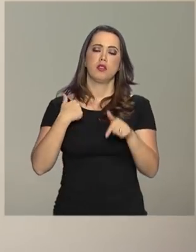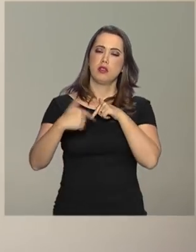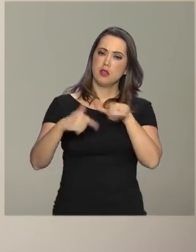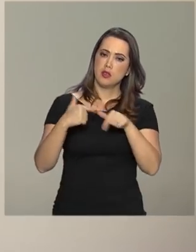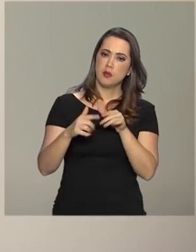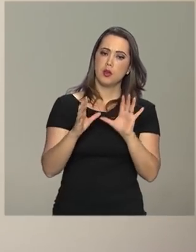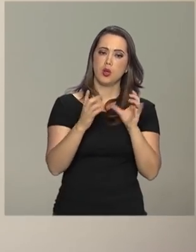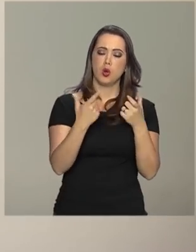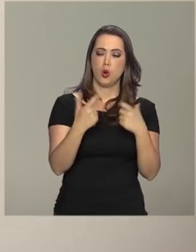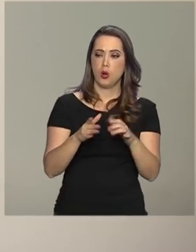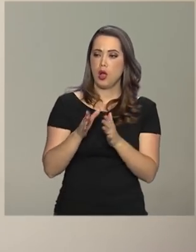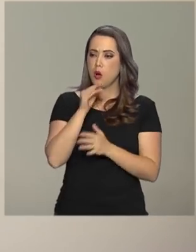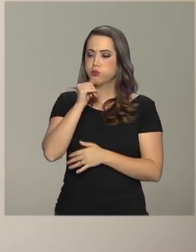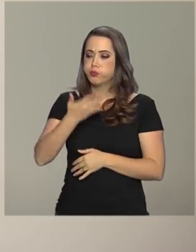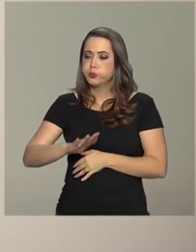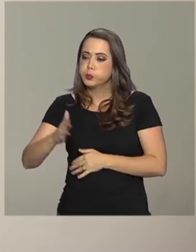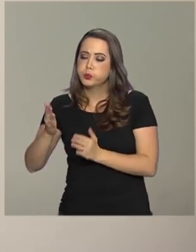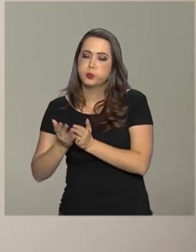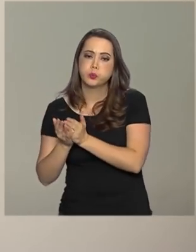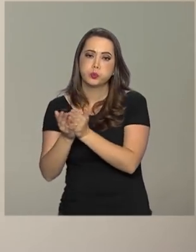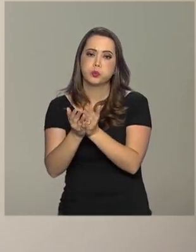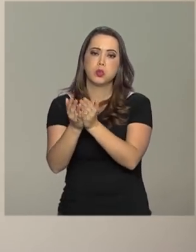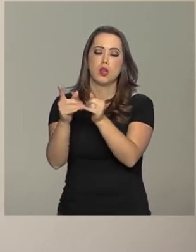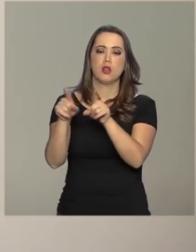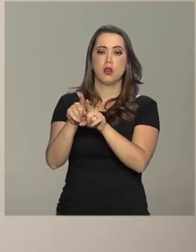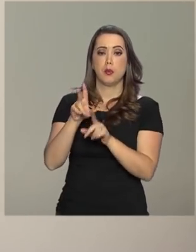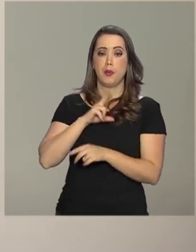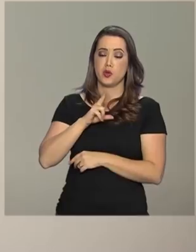tanto nos portos organizados quanto nos terminais privados.